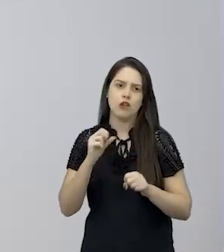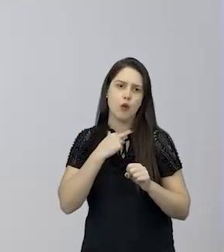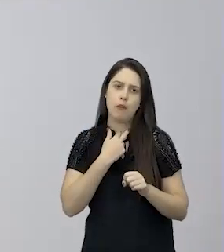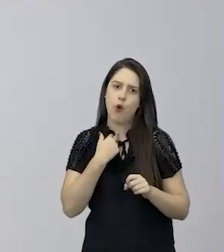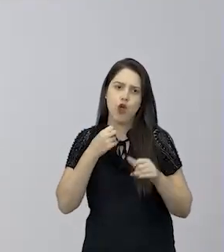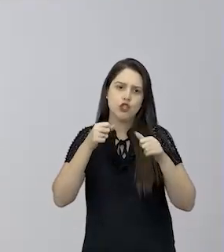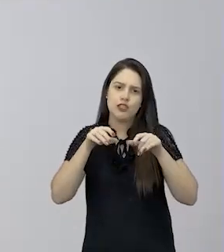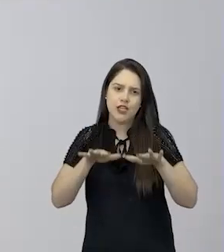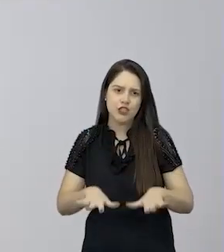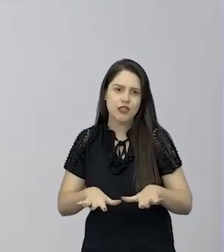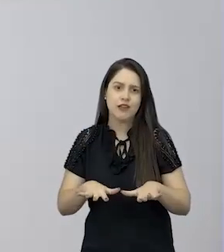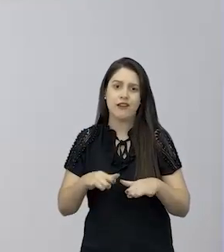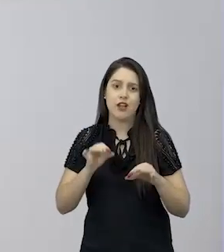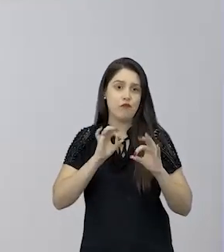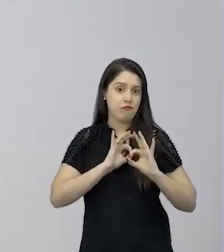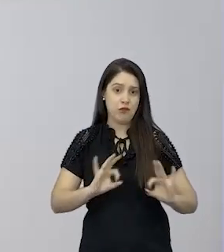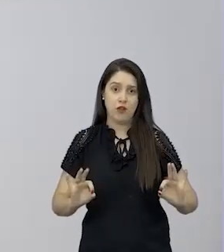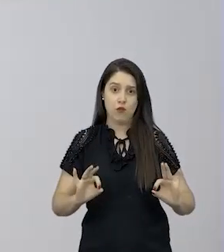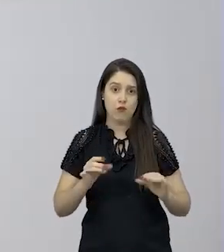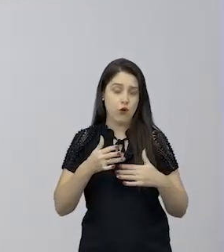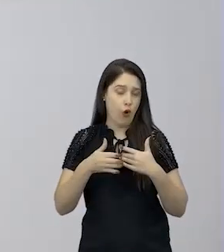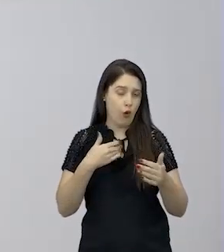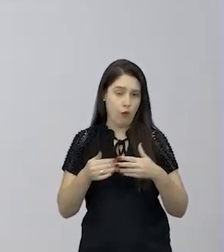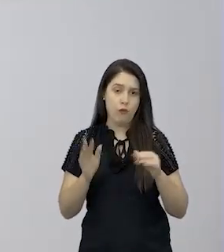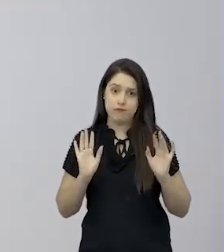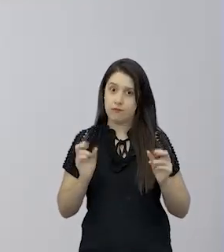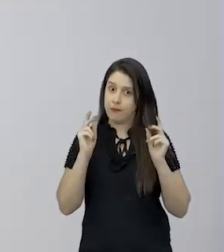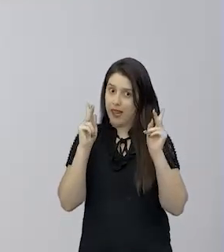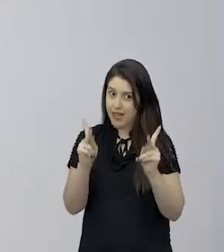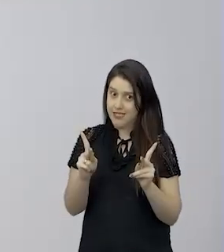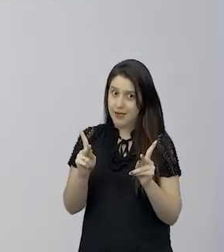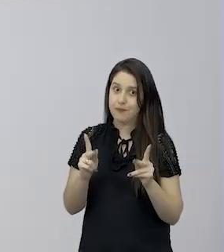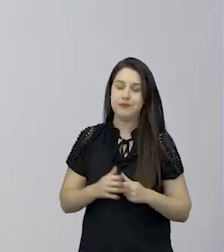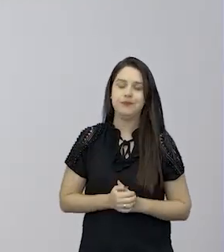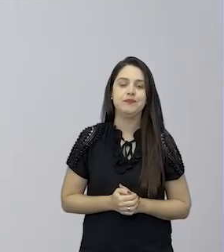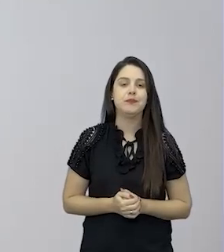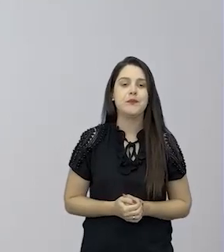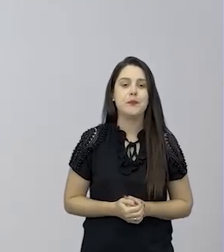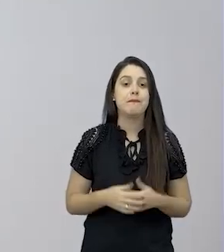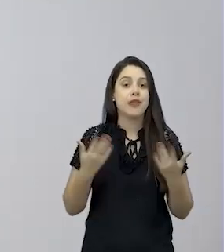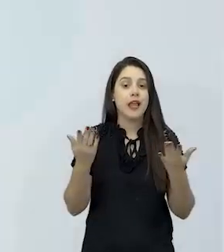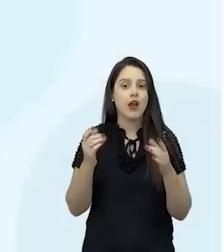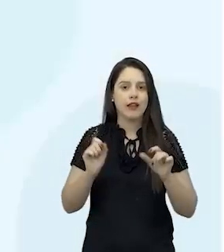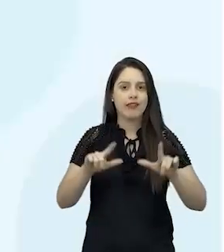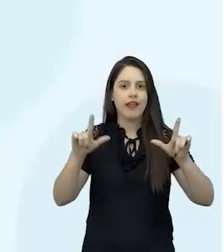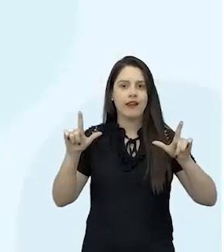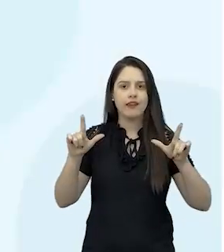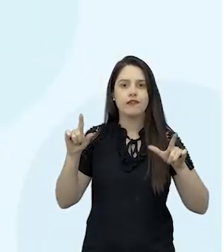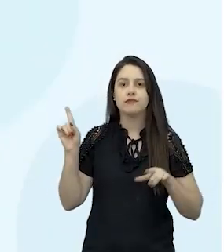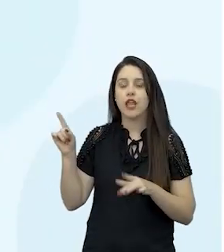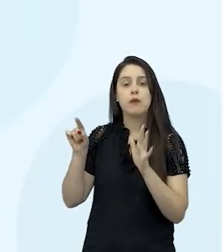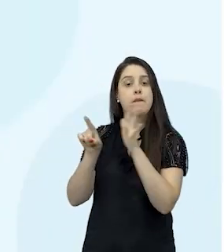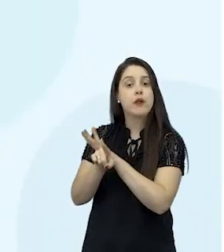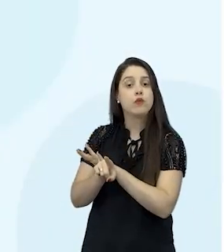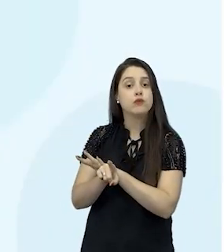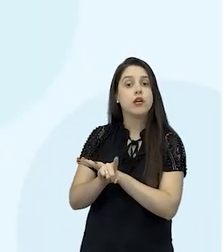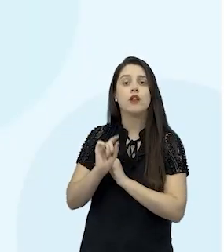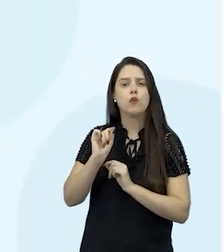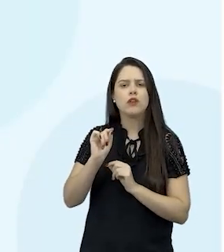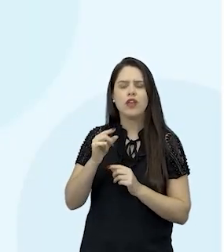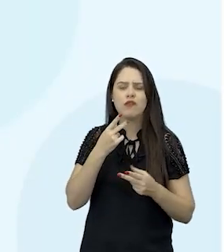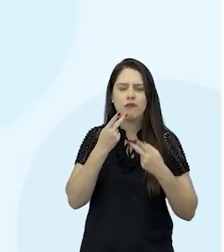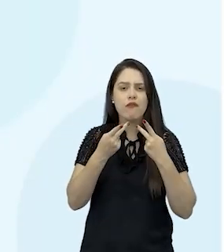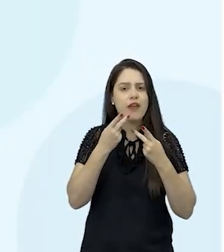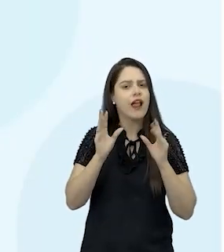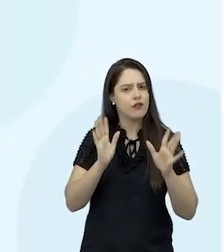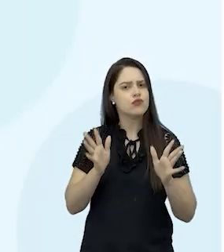deixado para trás de forma alguma. Beleza? Muito bem. E aí, na telinha, nós temos uma pergunta que já foi comentada,